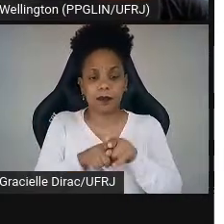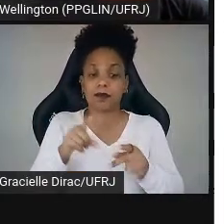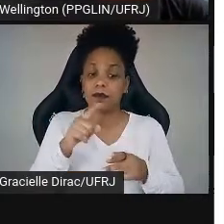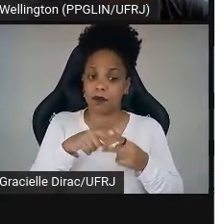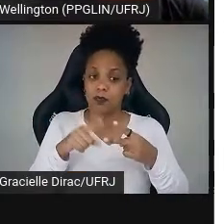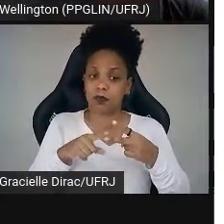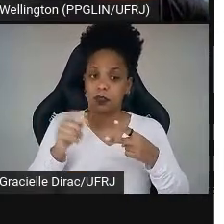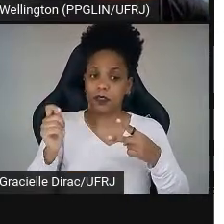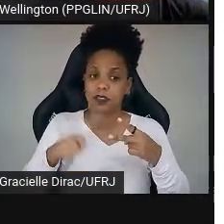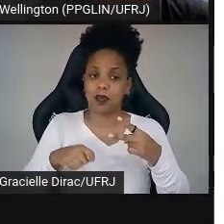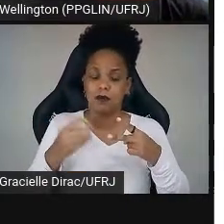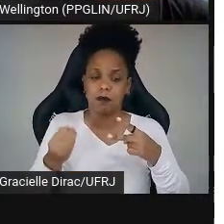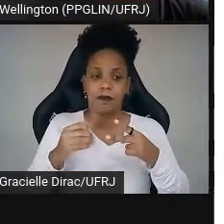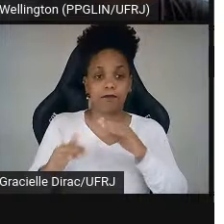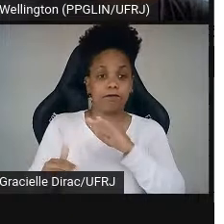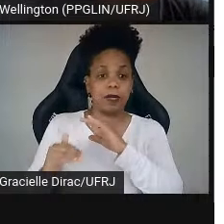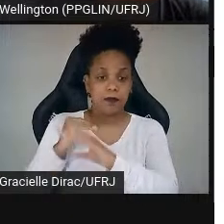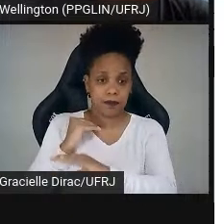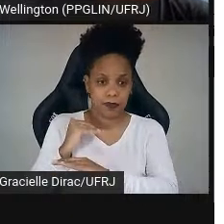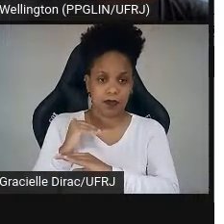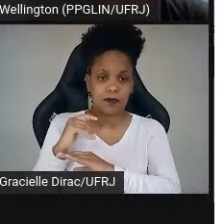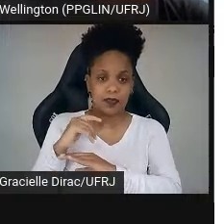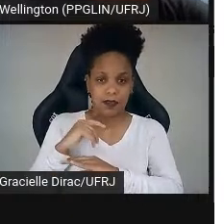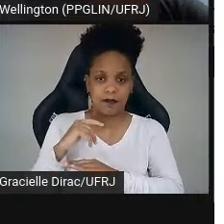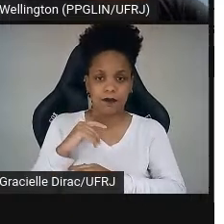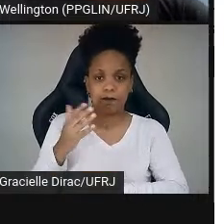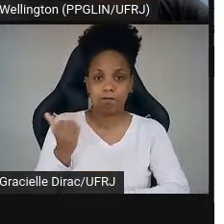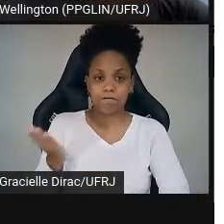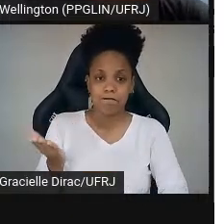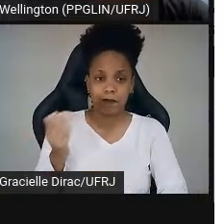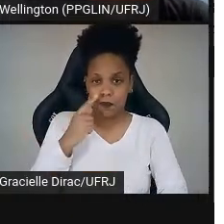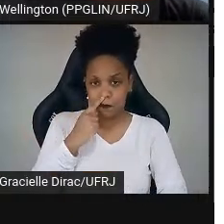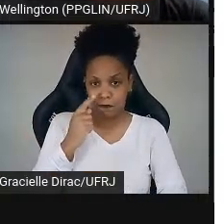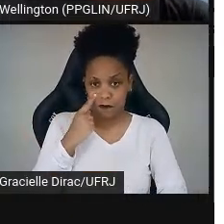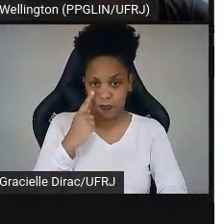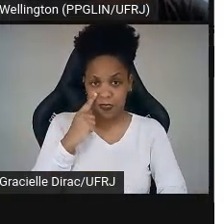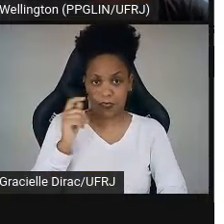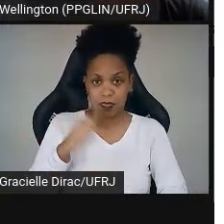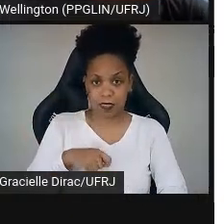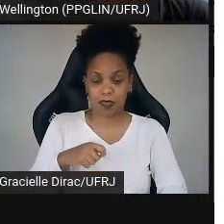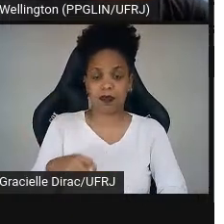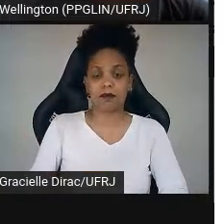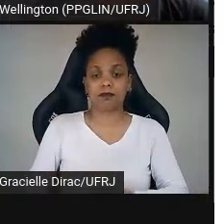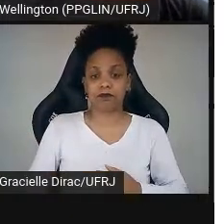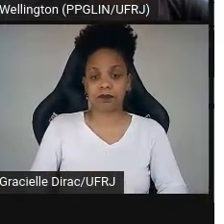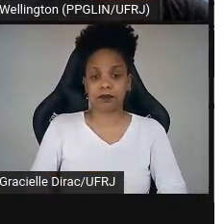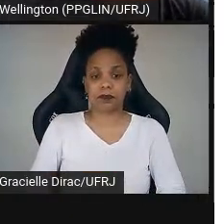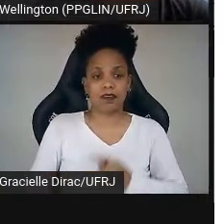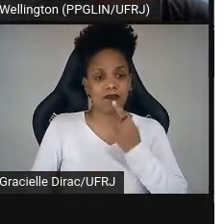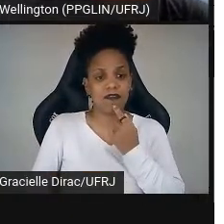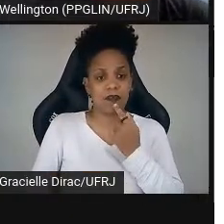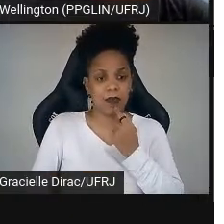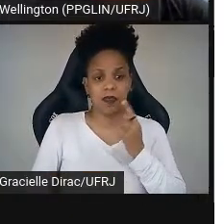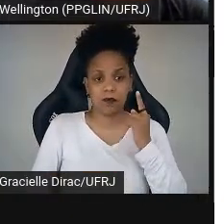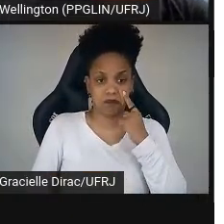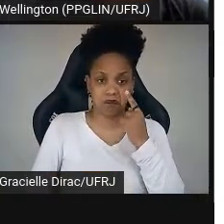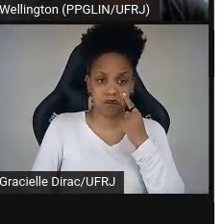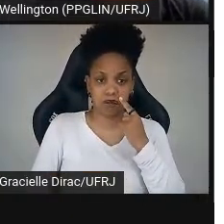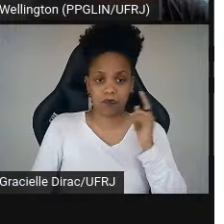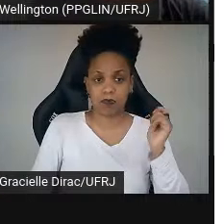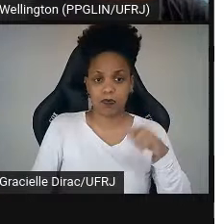A primeira é mandar um e-mail para a gente, eventosppglinguística arroba letras ponto frj ponto br, esse e-mail que aparece aí na tela,